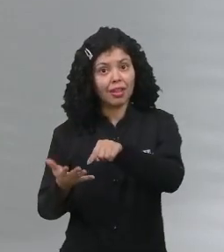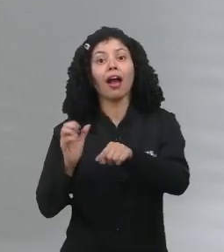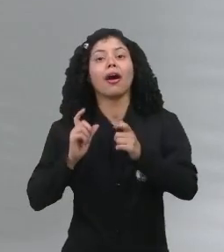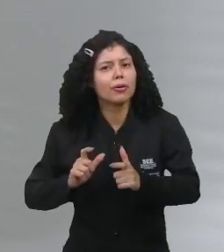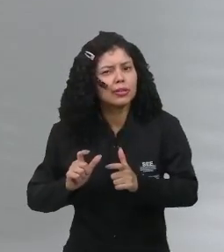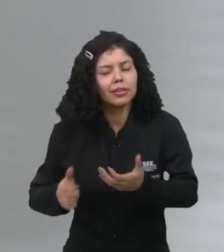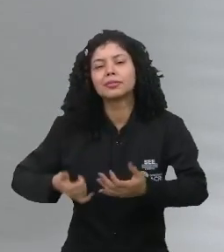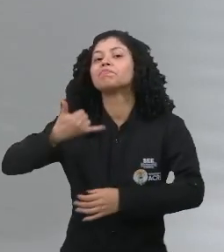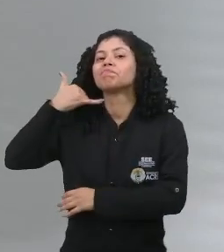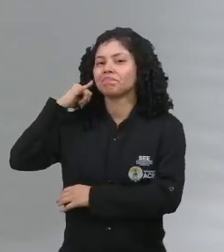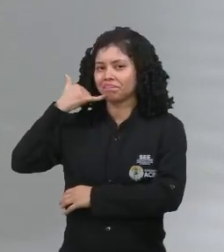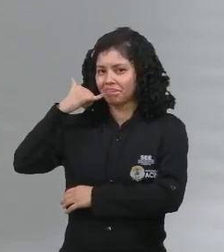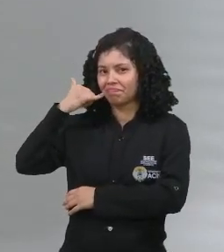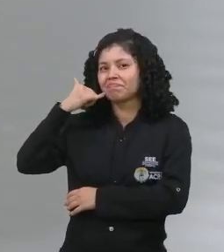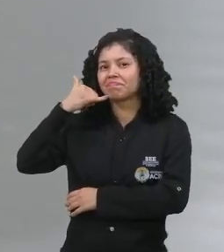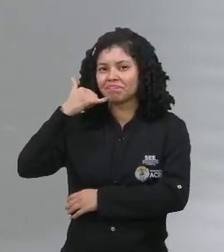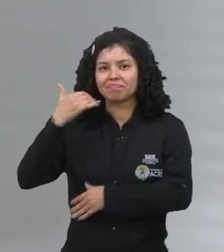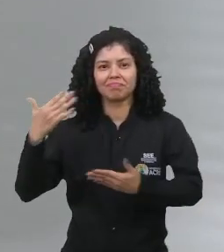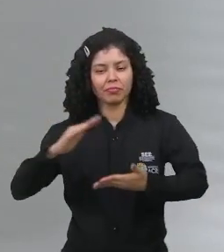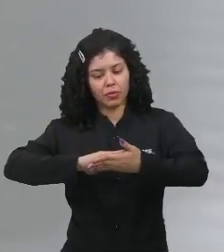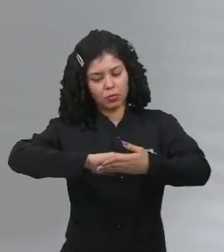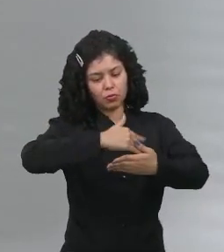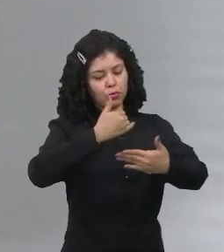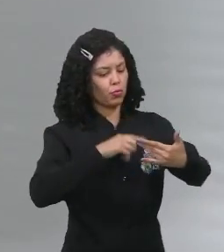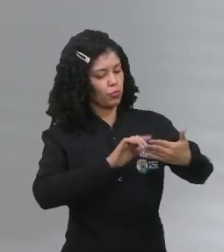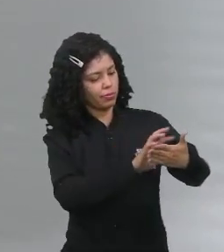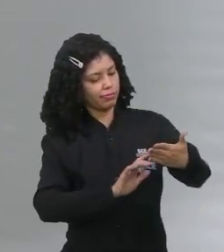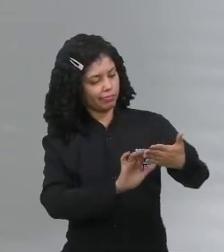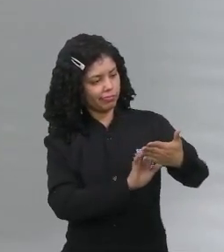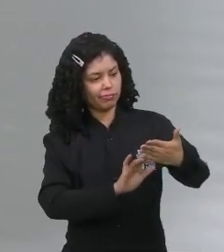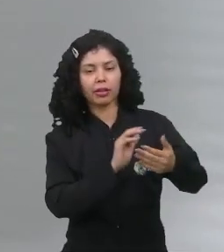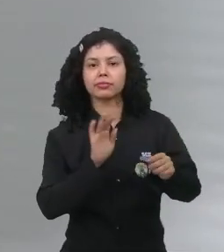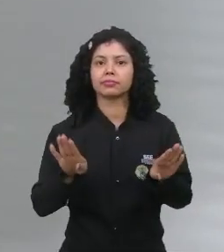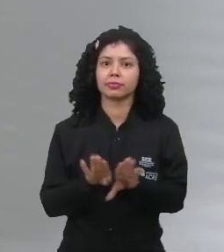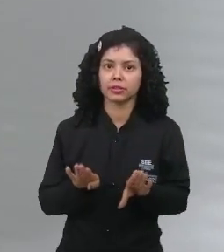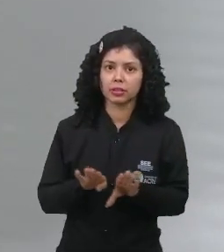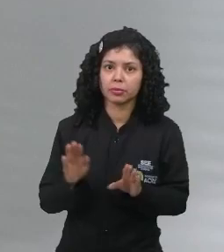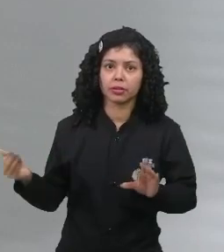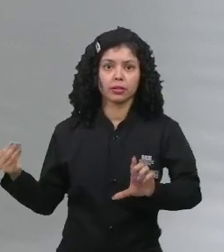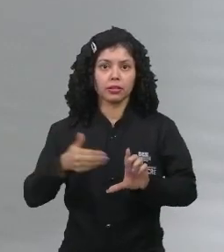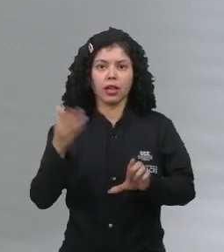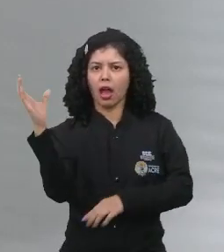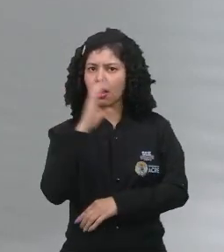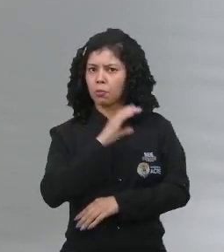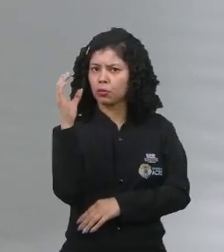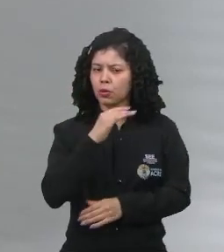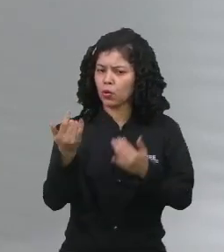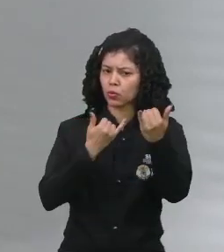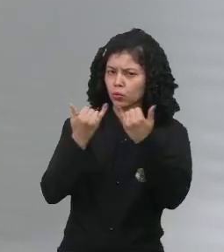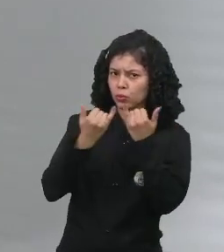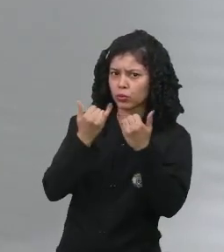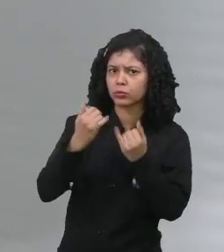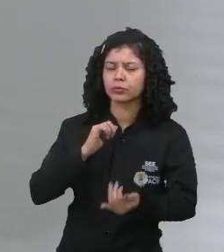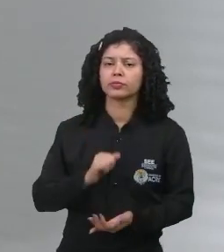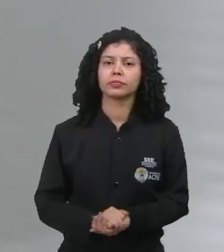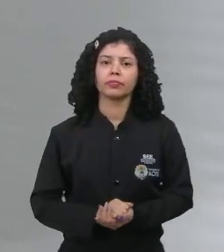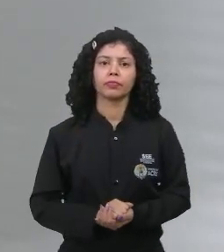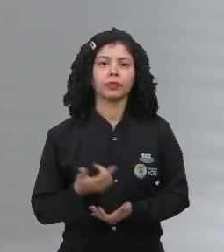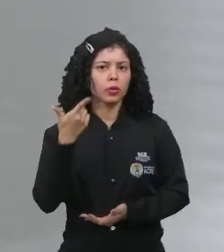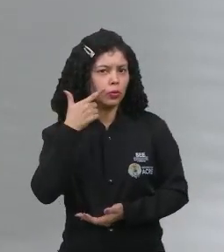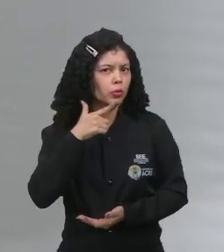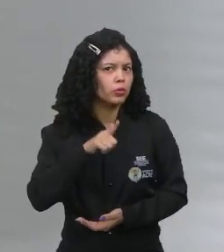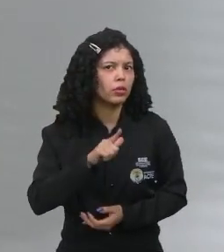telefone celular, no seu smartphone, em que você tem uma celeridade na comunicação, você